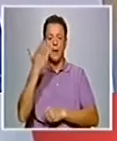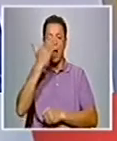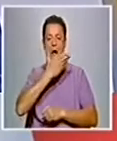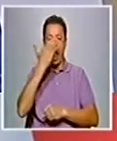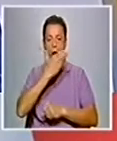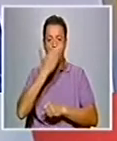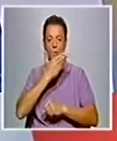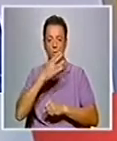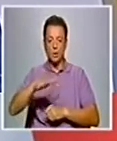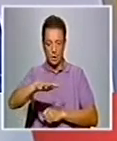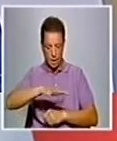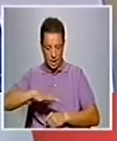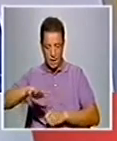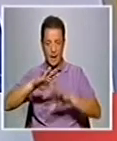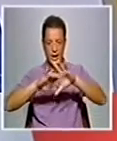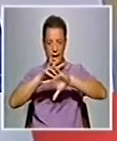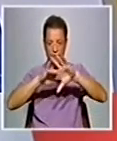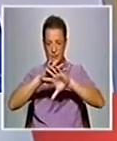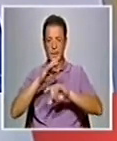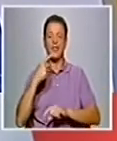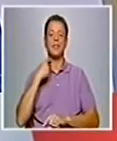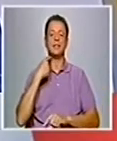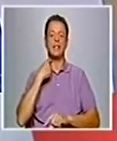nesta era das redes digitais.